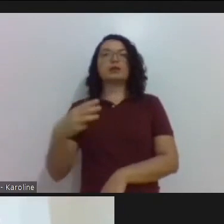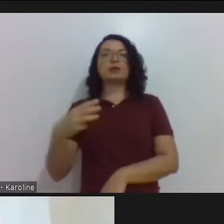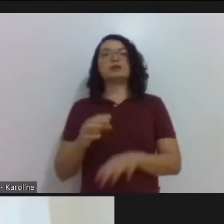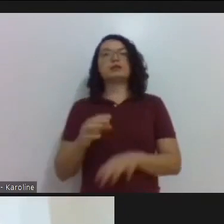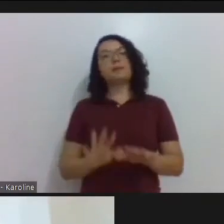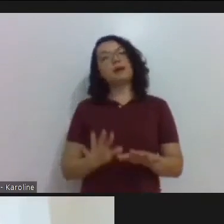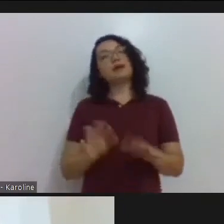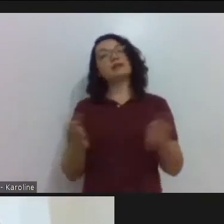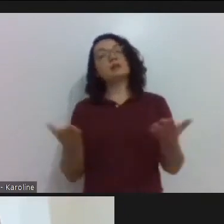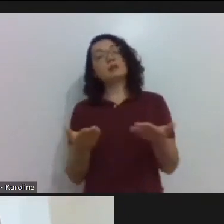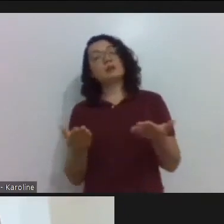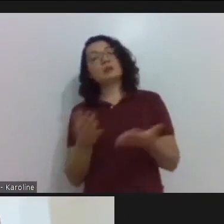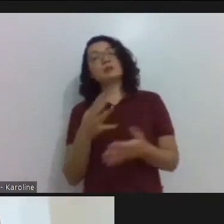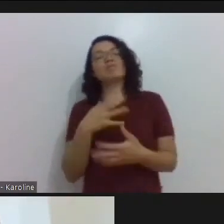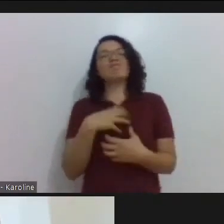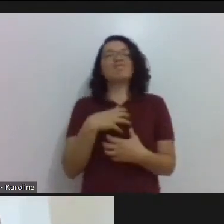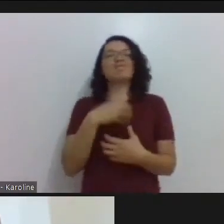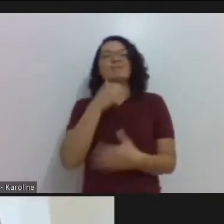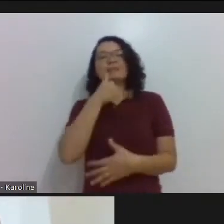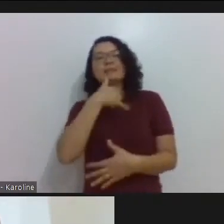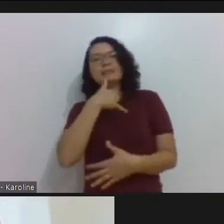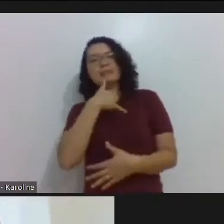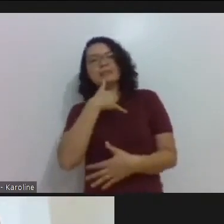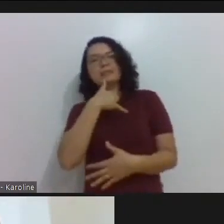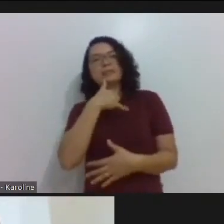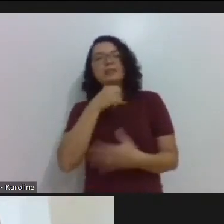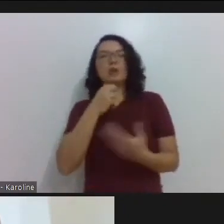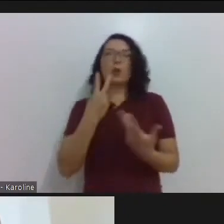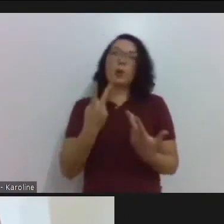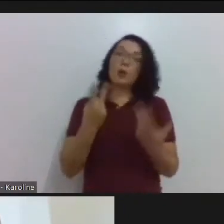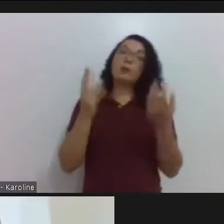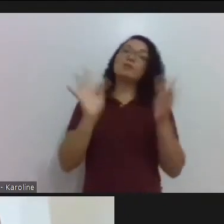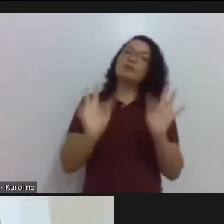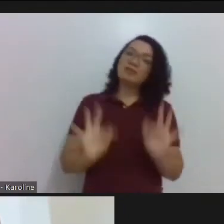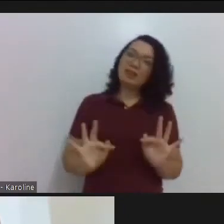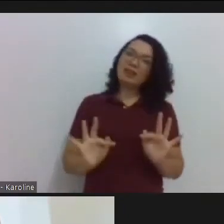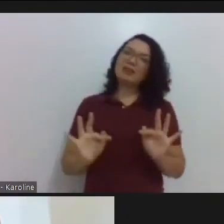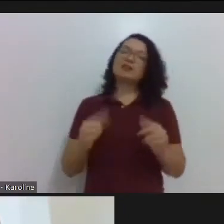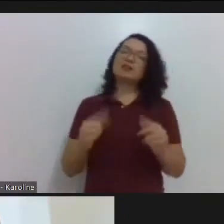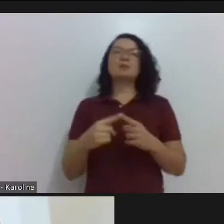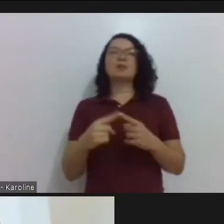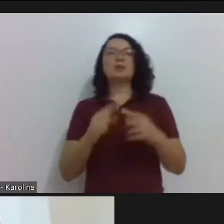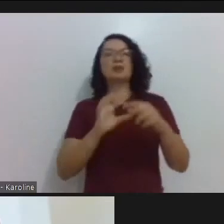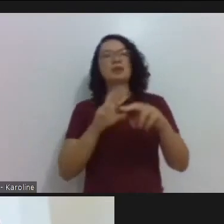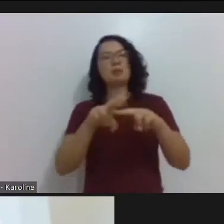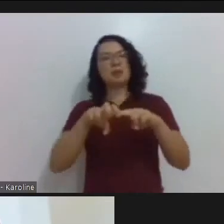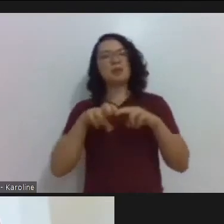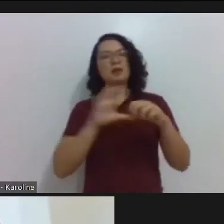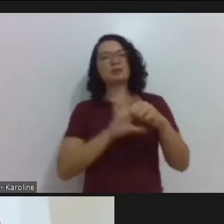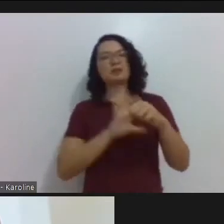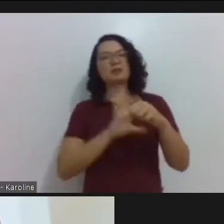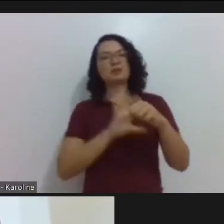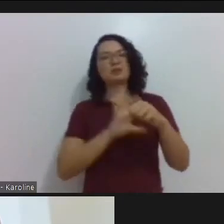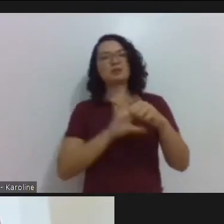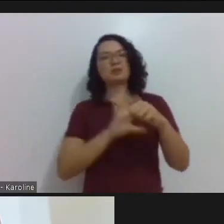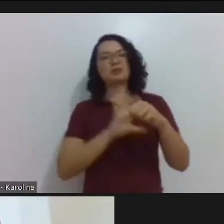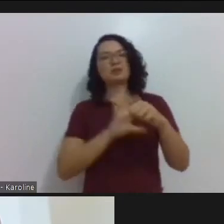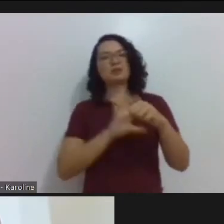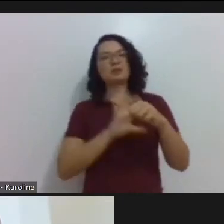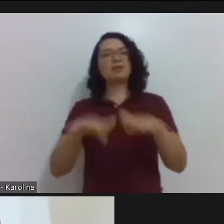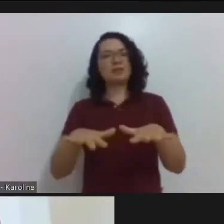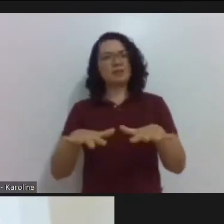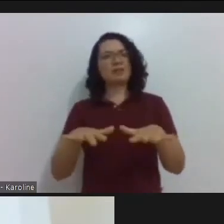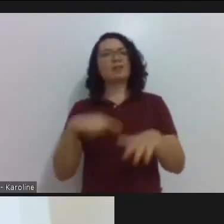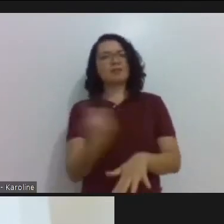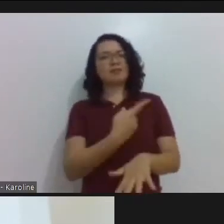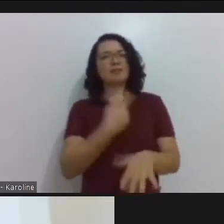ou felizmente, porque a gente está descobrindo novas oportunidades também, dessa maneira virtual. Mas é um grande prazer recebê-lo aqui